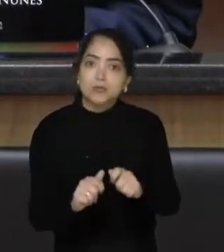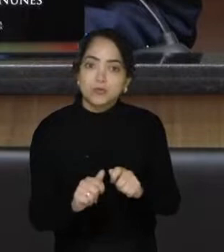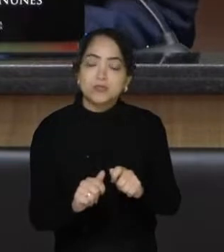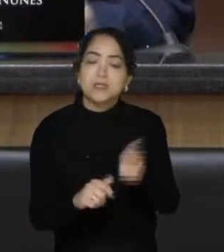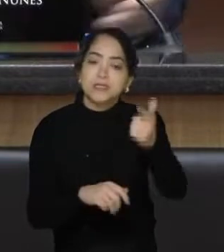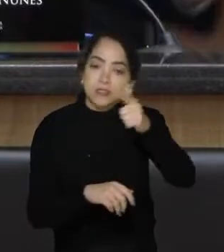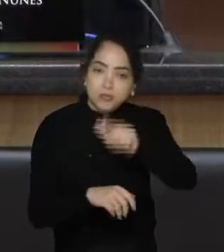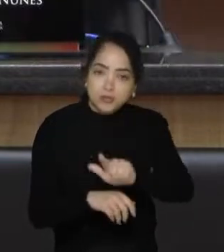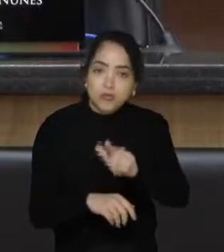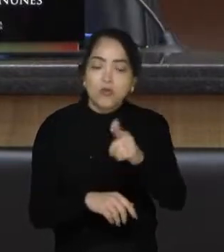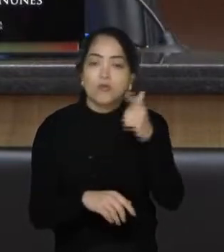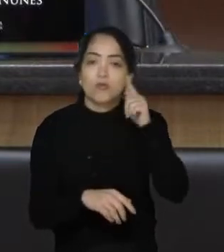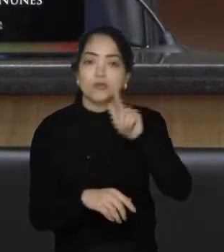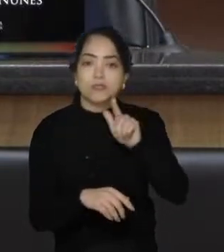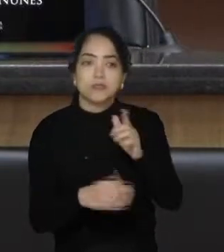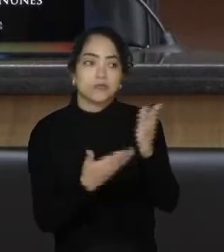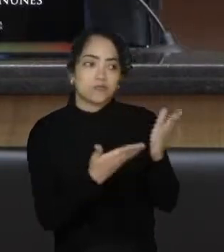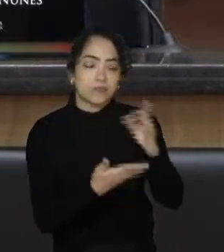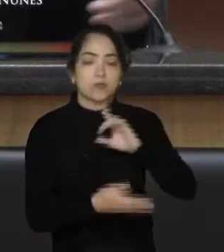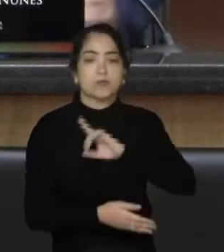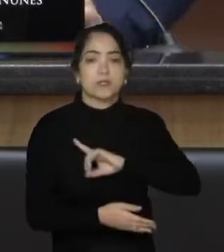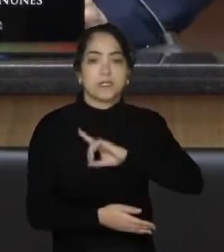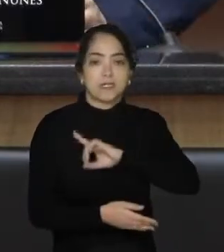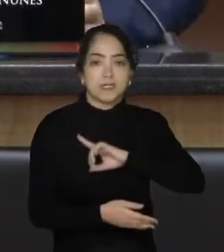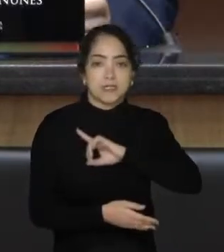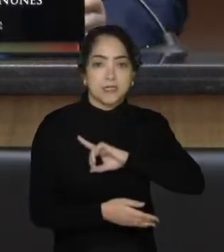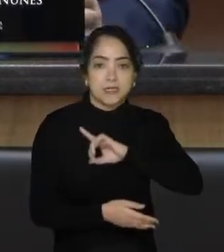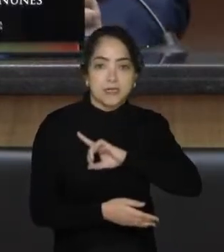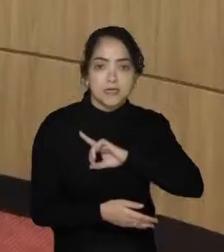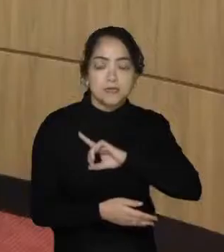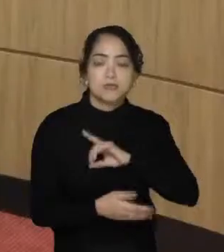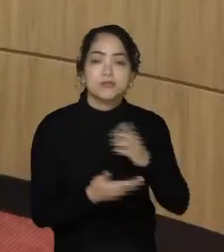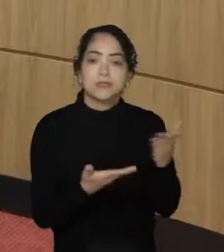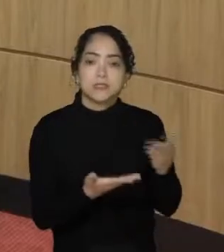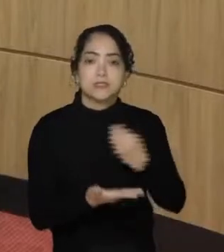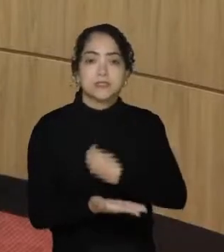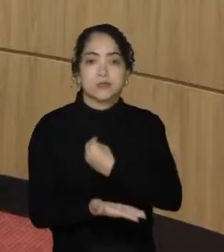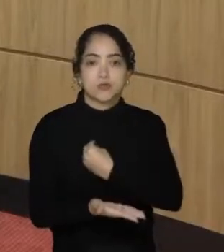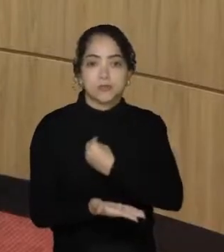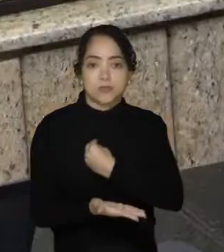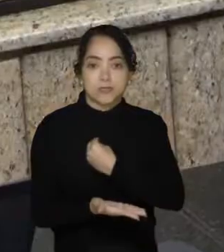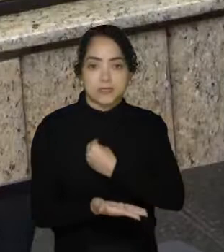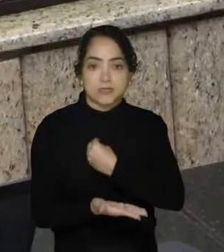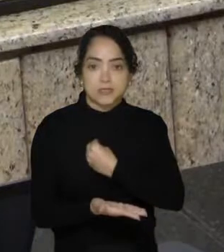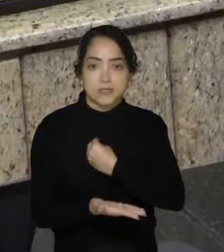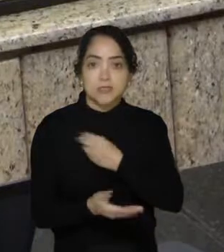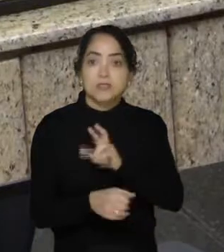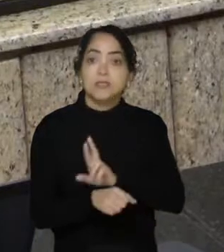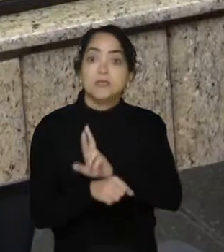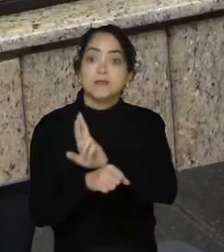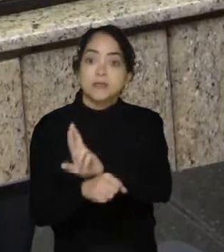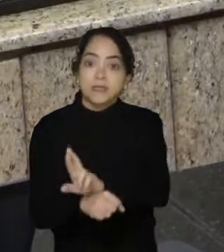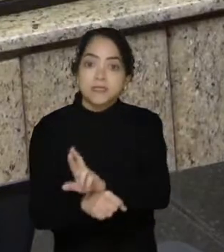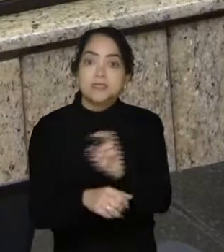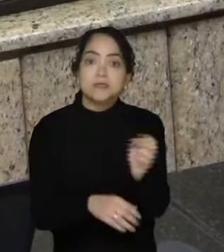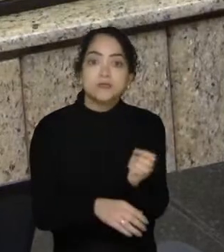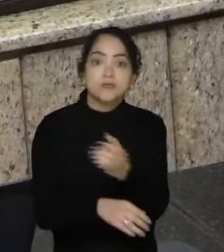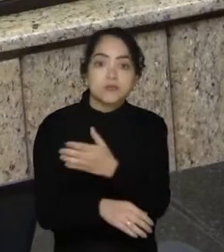aqui e ao delegado Egídio Ferrari que está aqui, que representa os novos